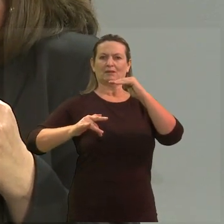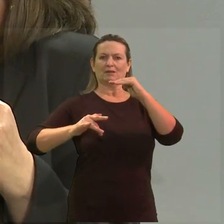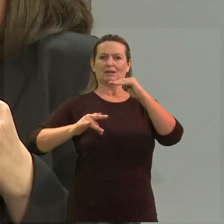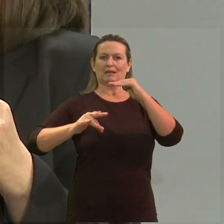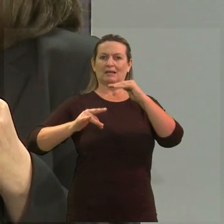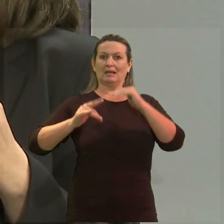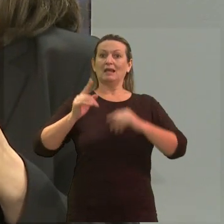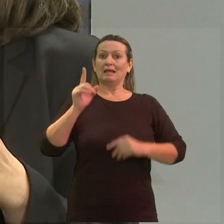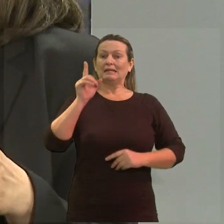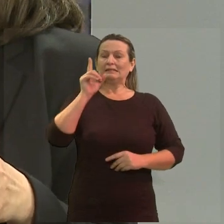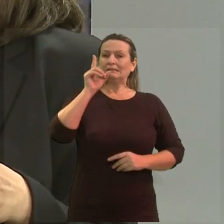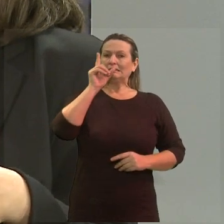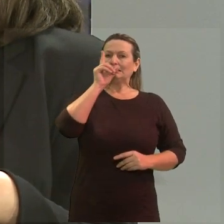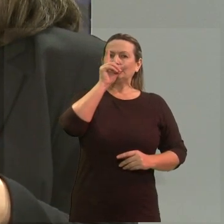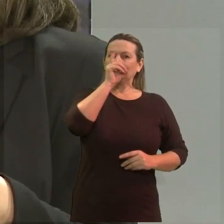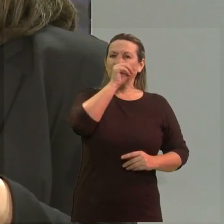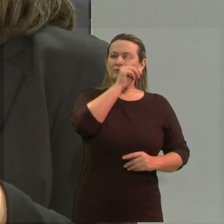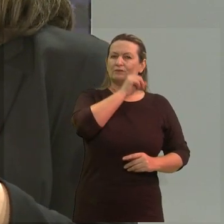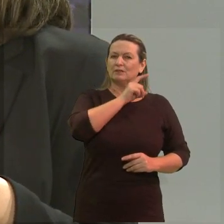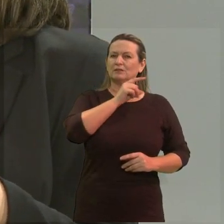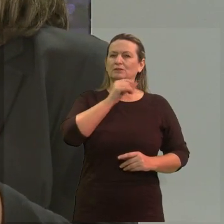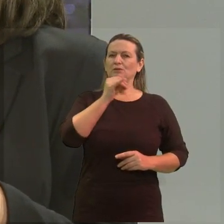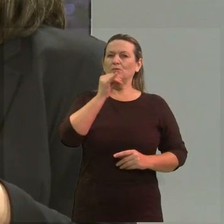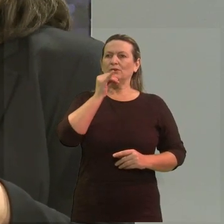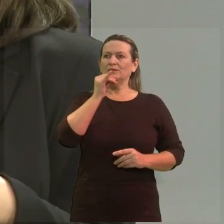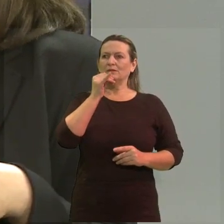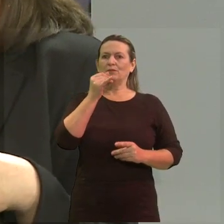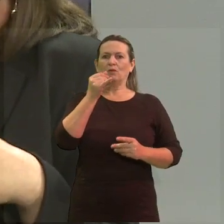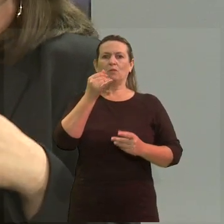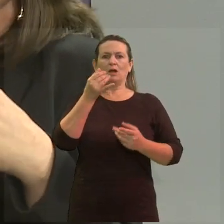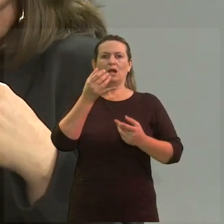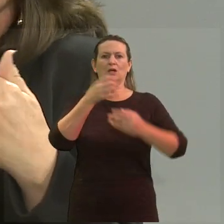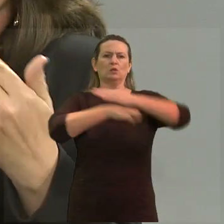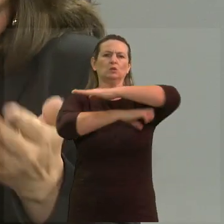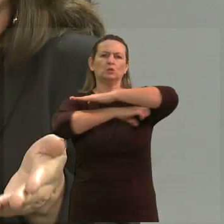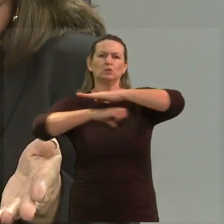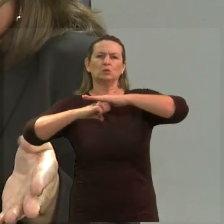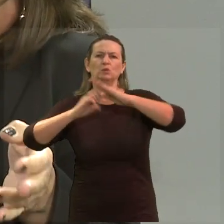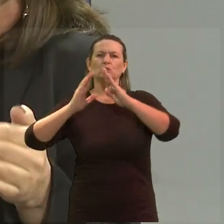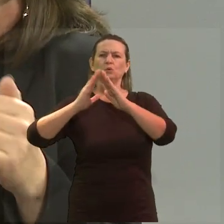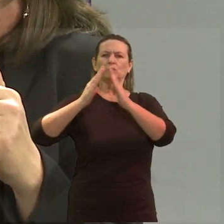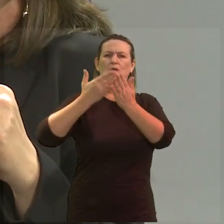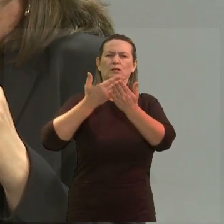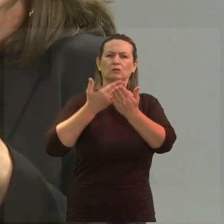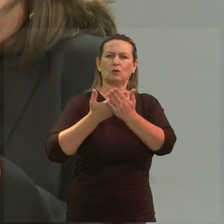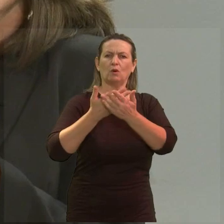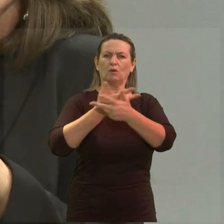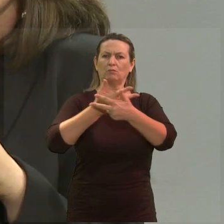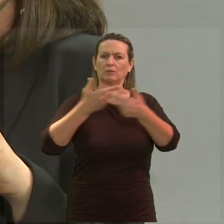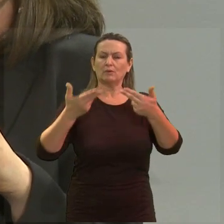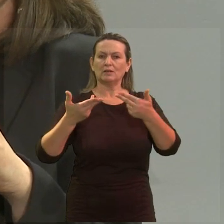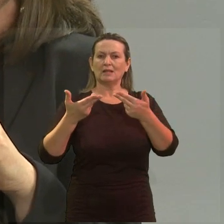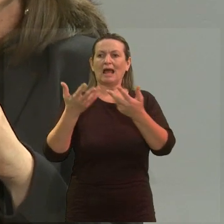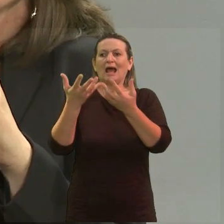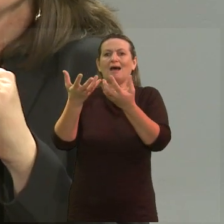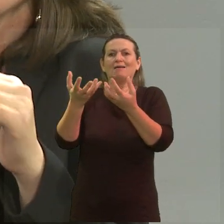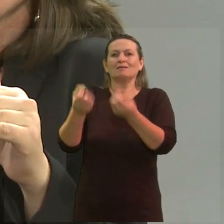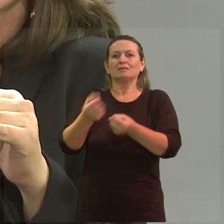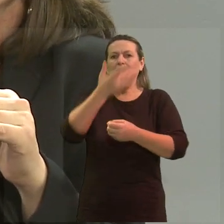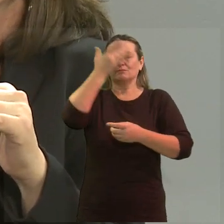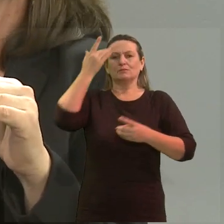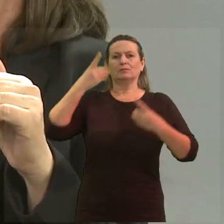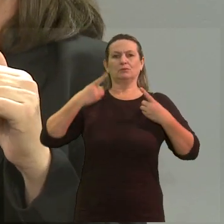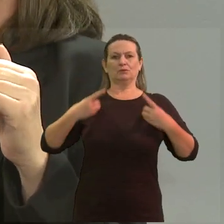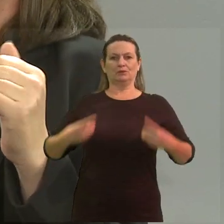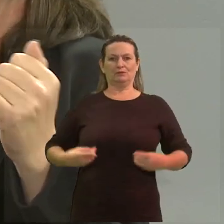aceitado, de repente, em uma estrutura educacional, organizacional, se aceitar uma pessoa com deficiência. Porque isso